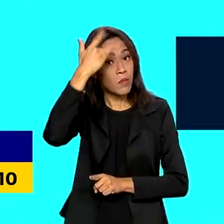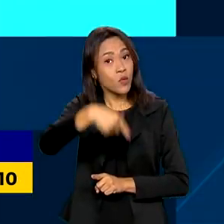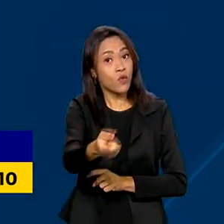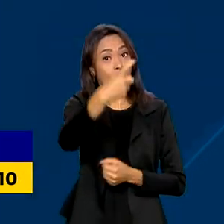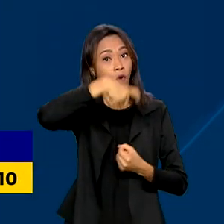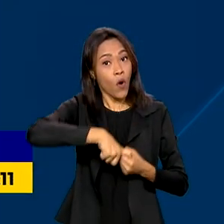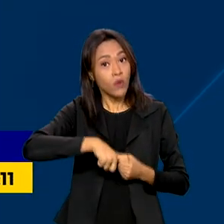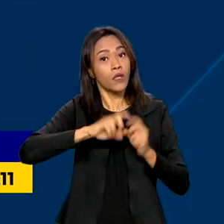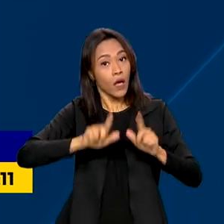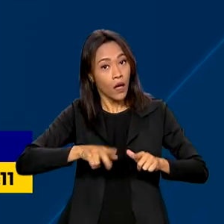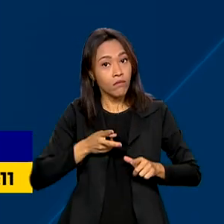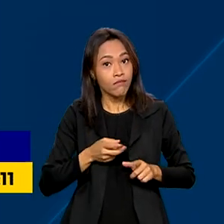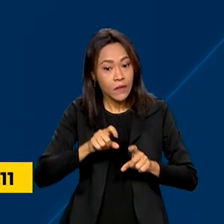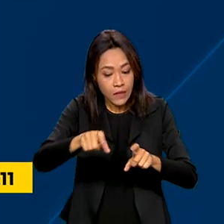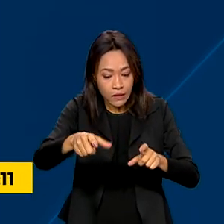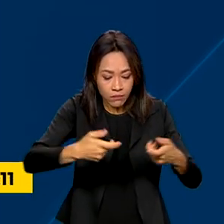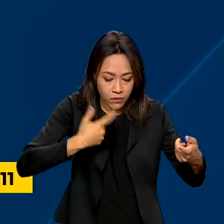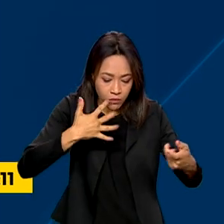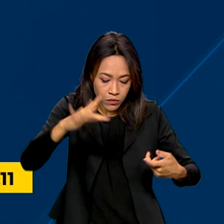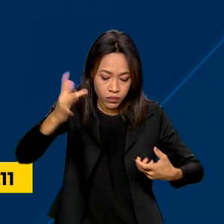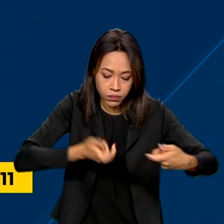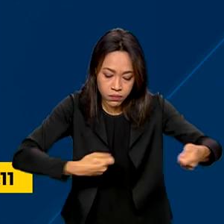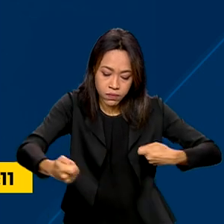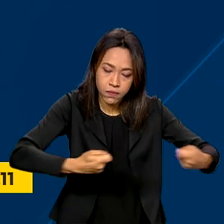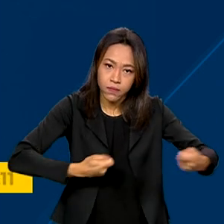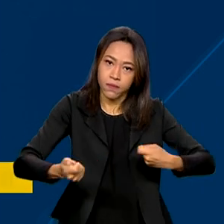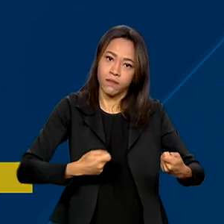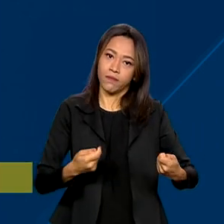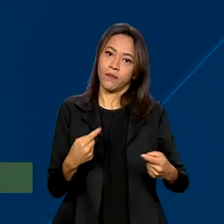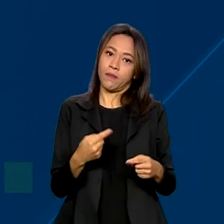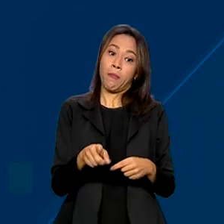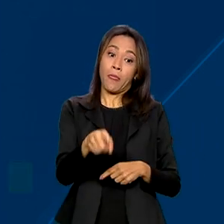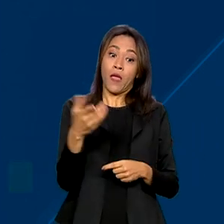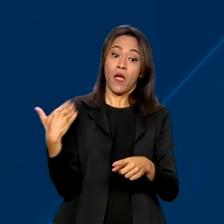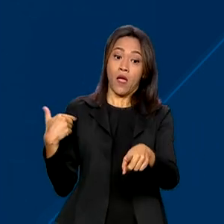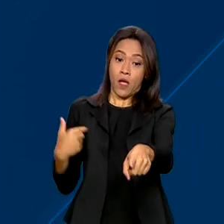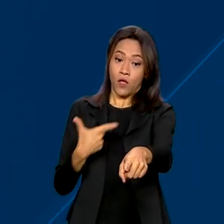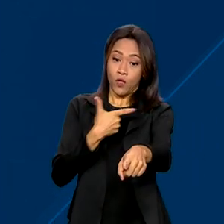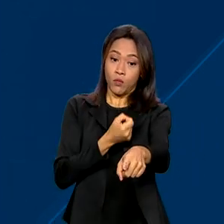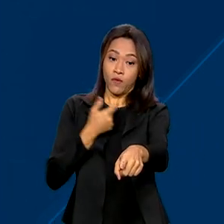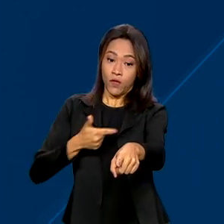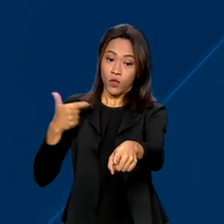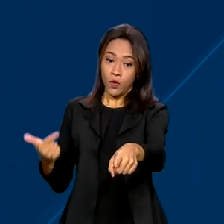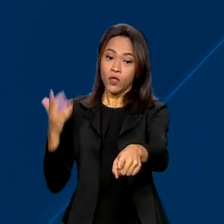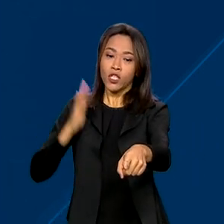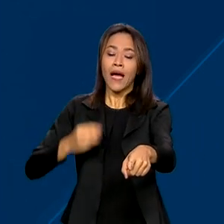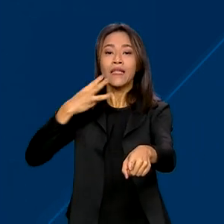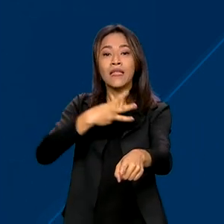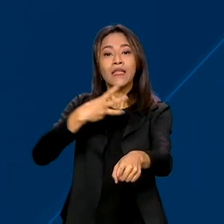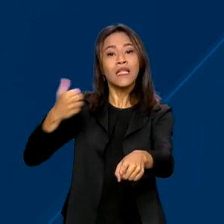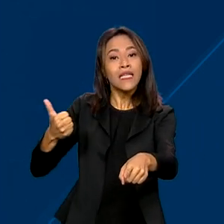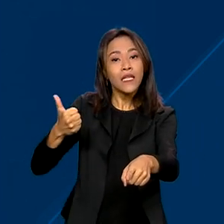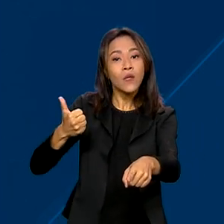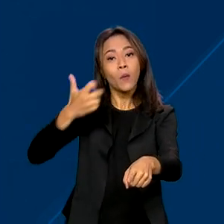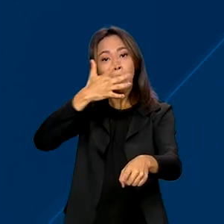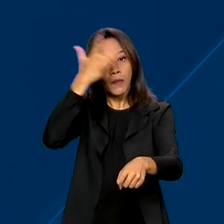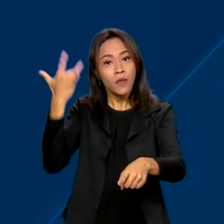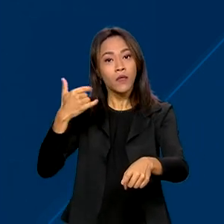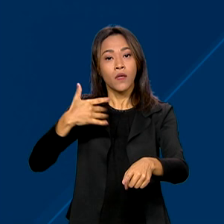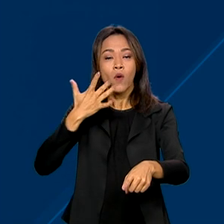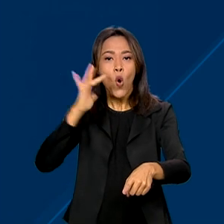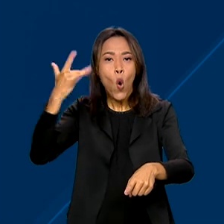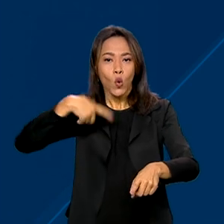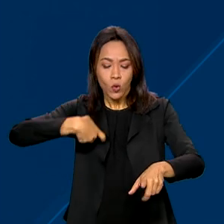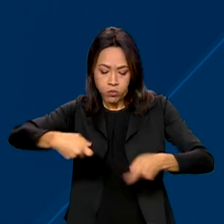Em todo o ano de 2022, foram realizadas 31 operações relacionadas a garimpos ilegais no país.